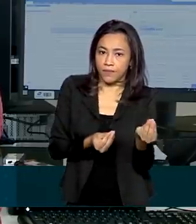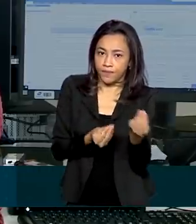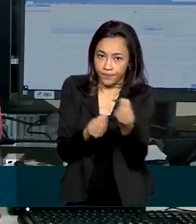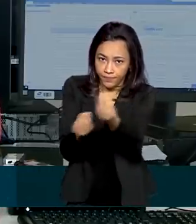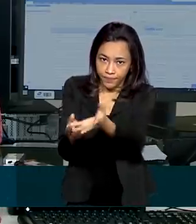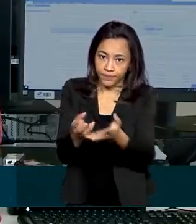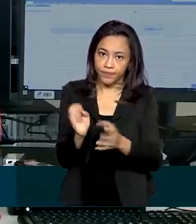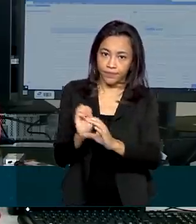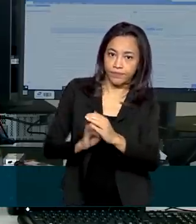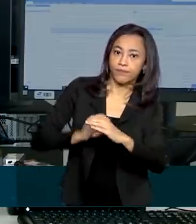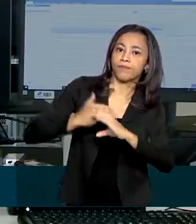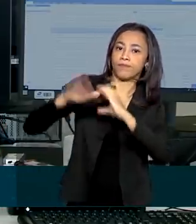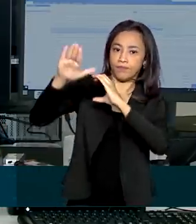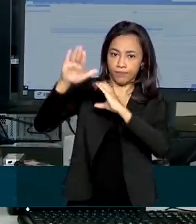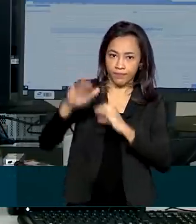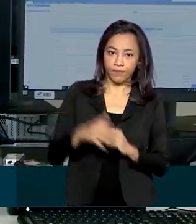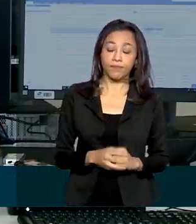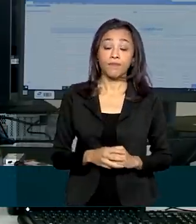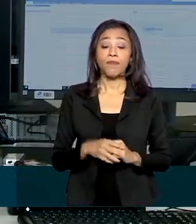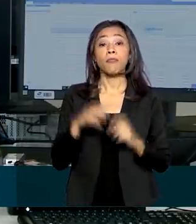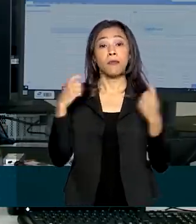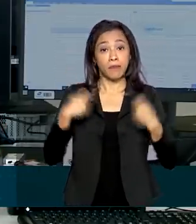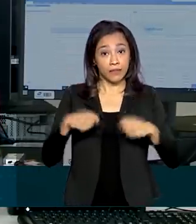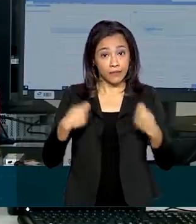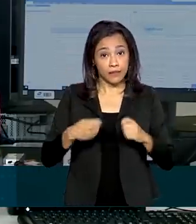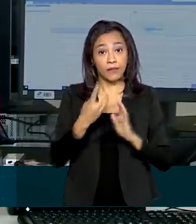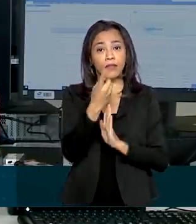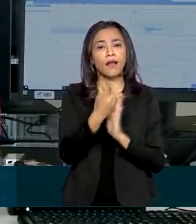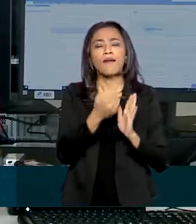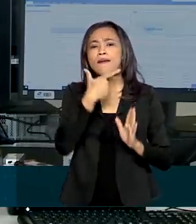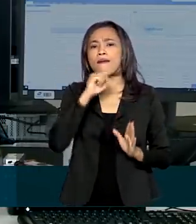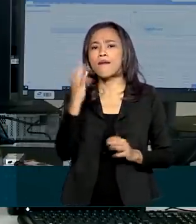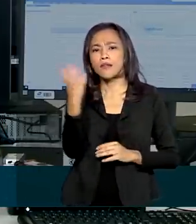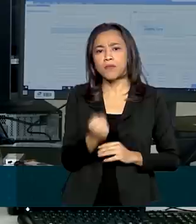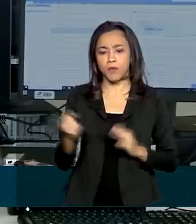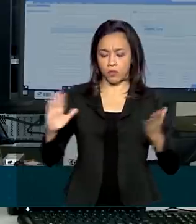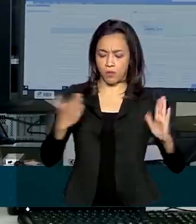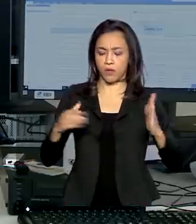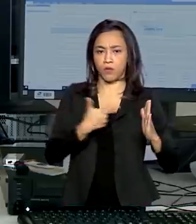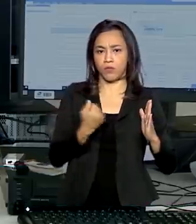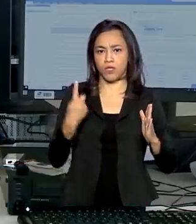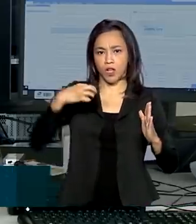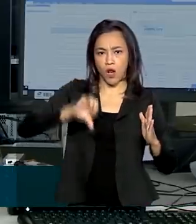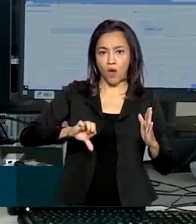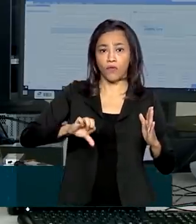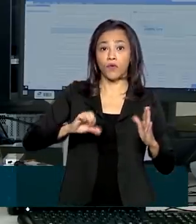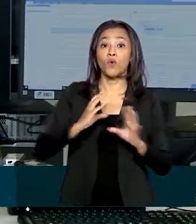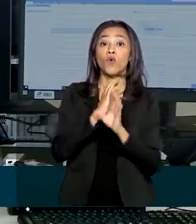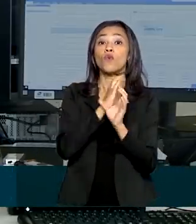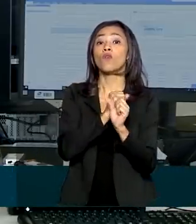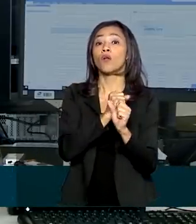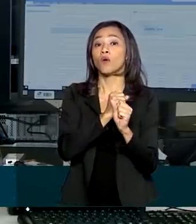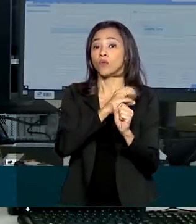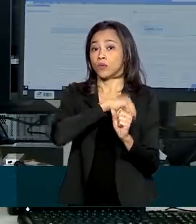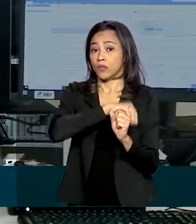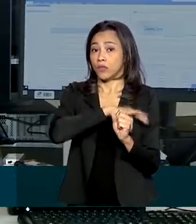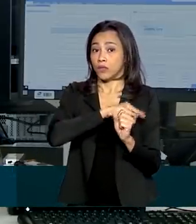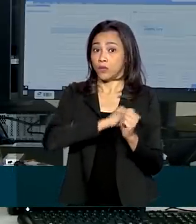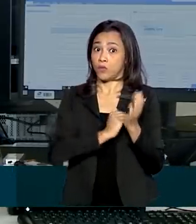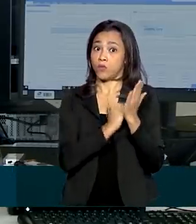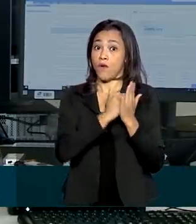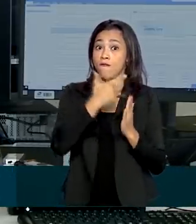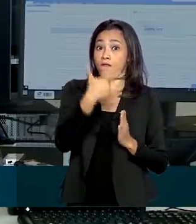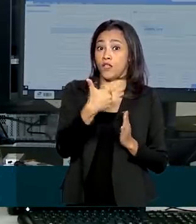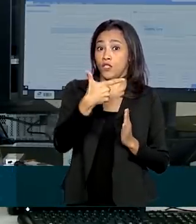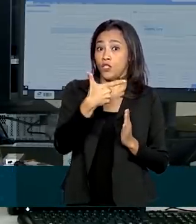.br. Deve declarar o Imposto de Renda quem recebeu, em 2019, rendimentos tributáveis acima de